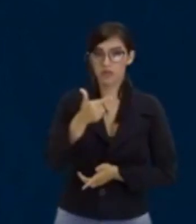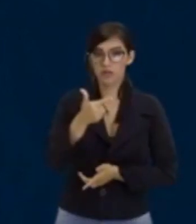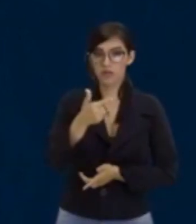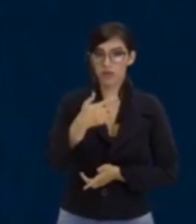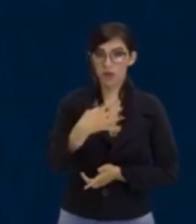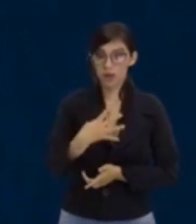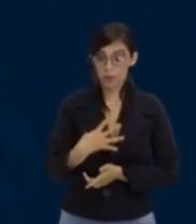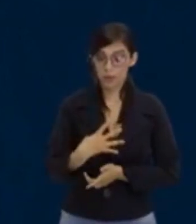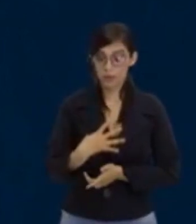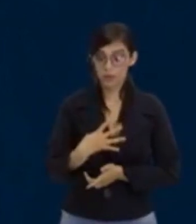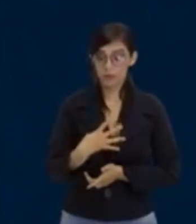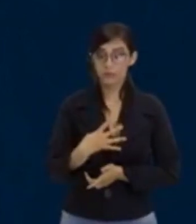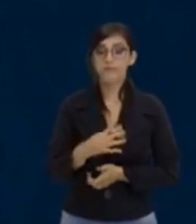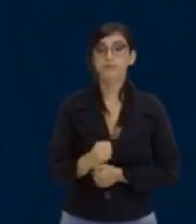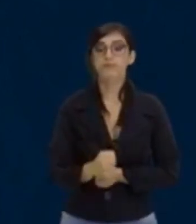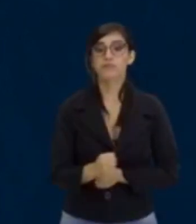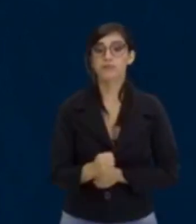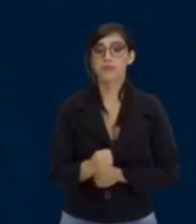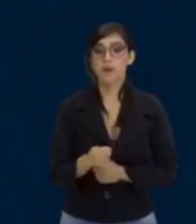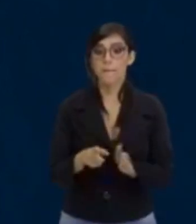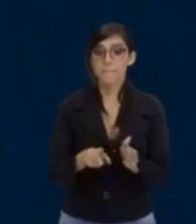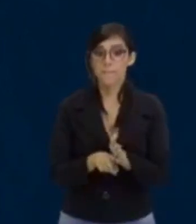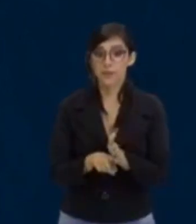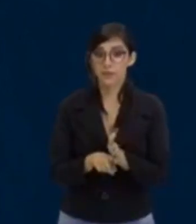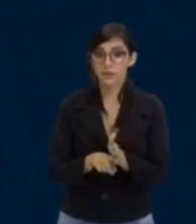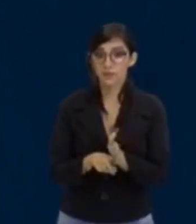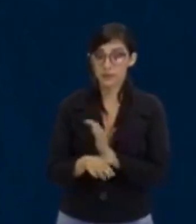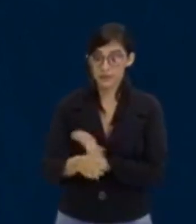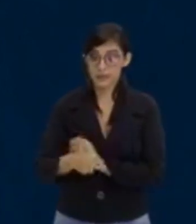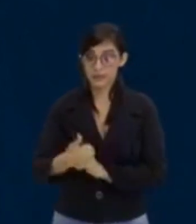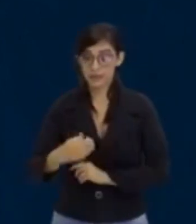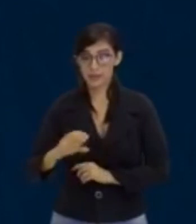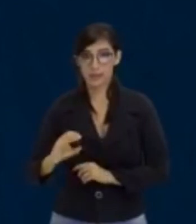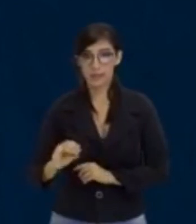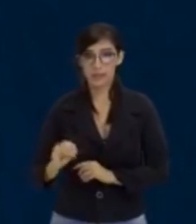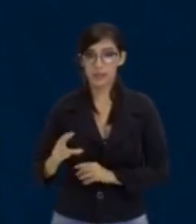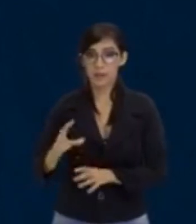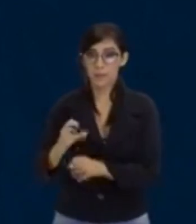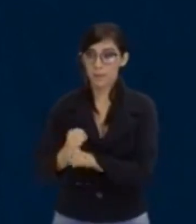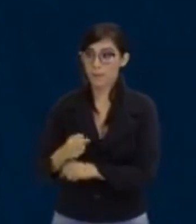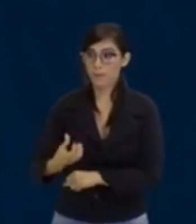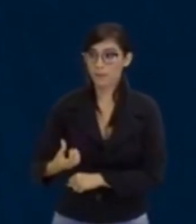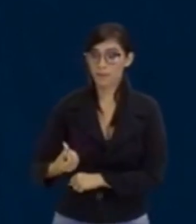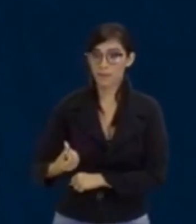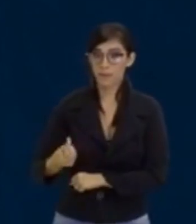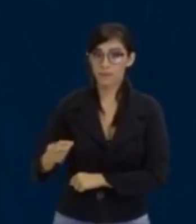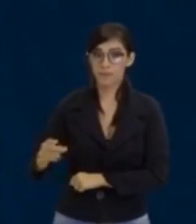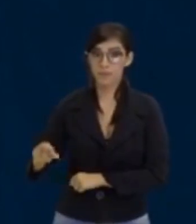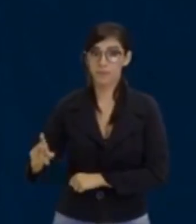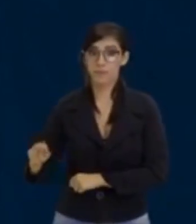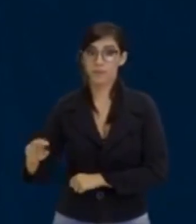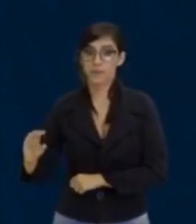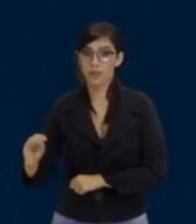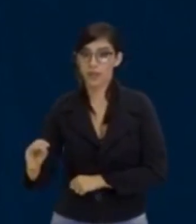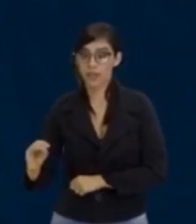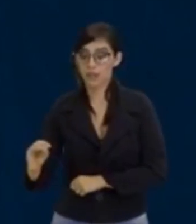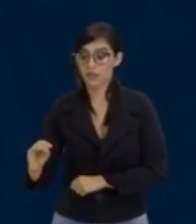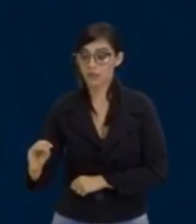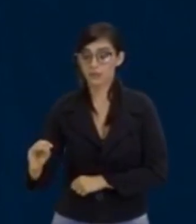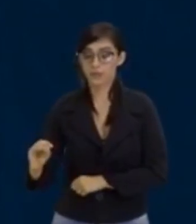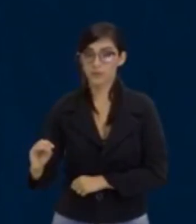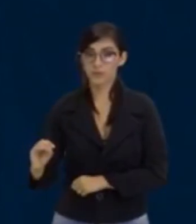menos 5 vezes 2, 10, mais 6. E eu já estou afirmando que isso é zero.